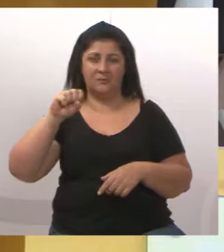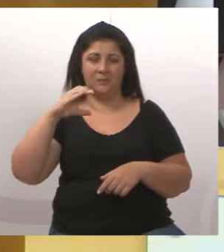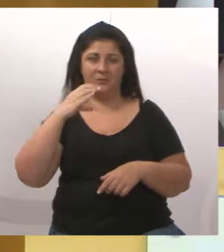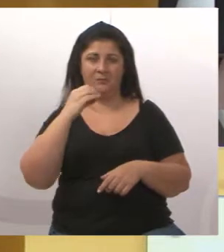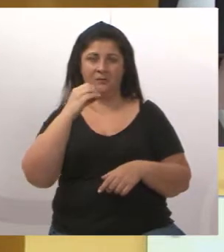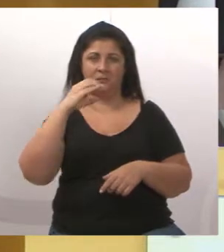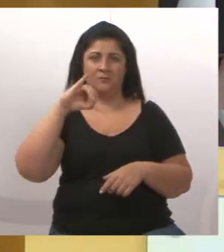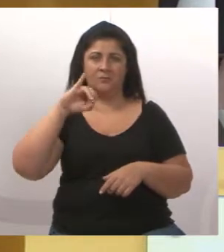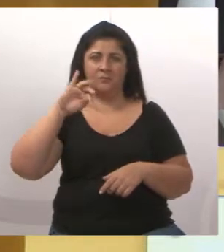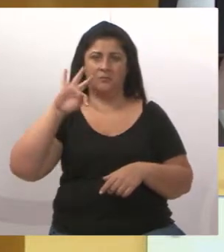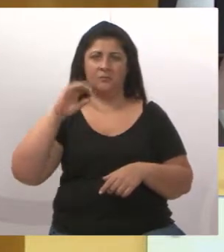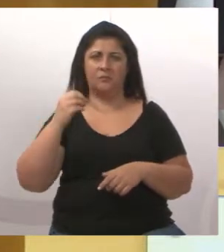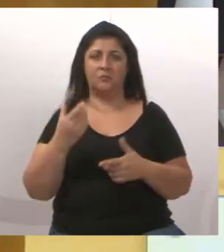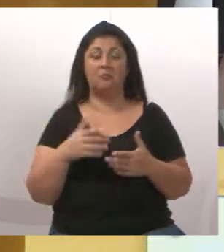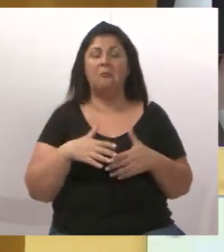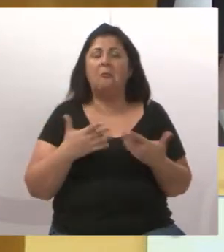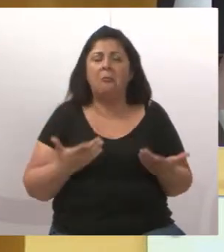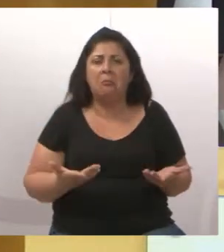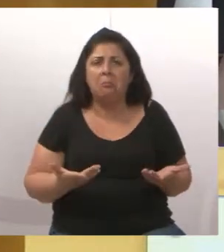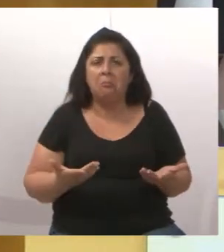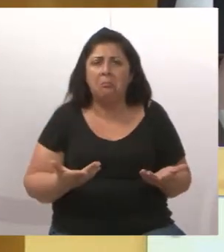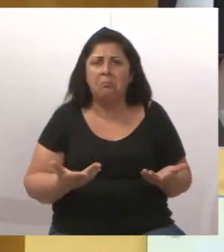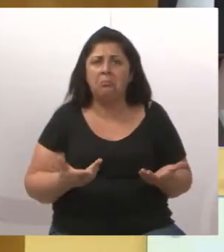gente? Nós precisamos se definir.